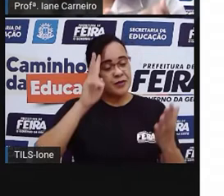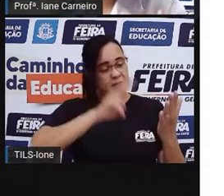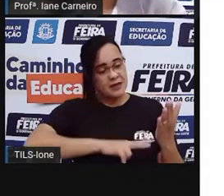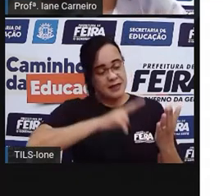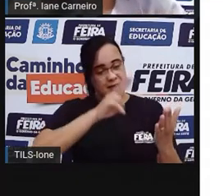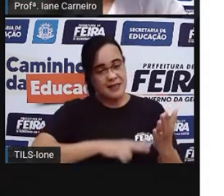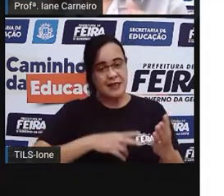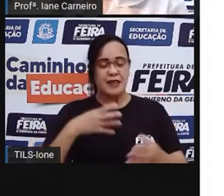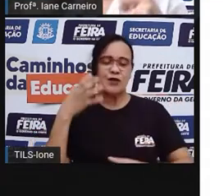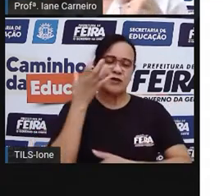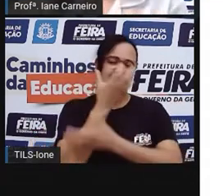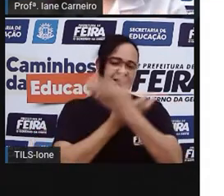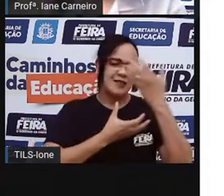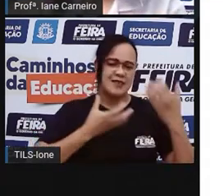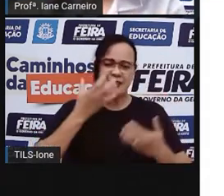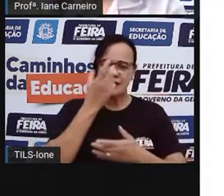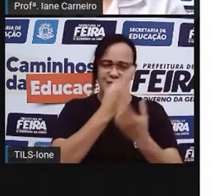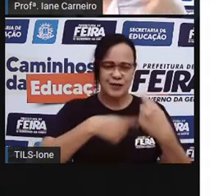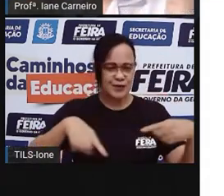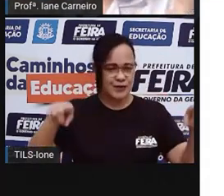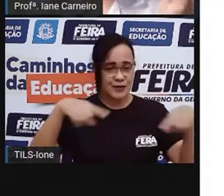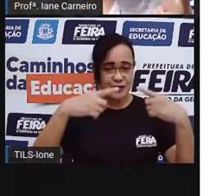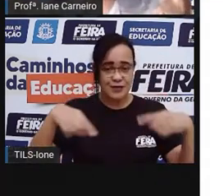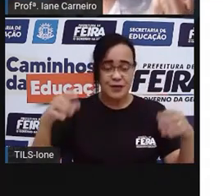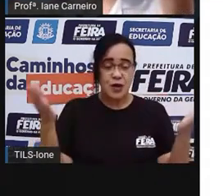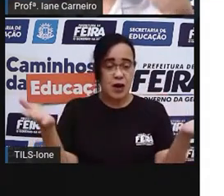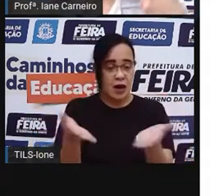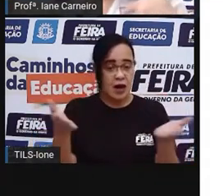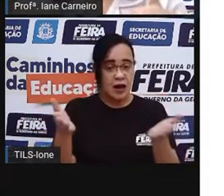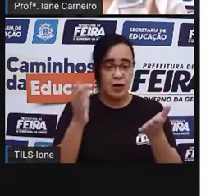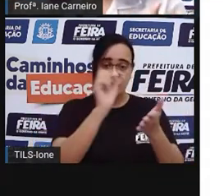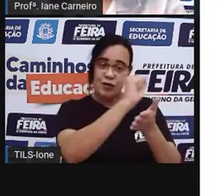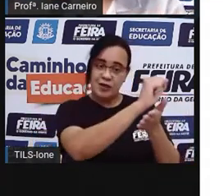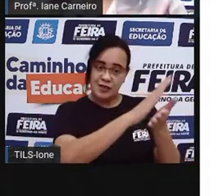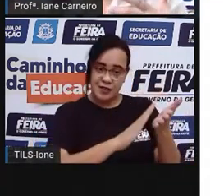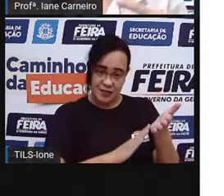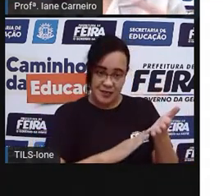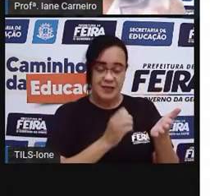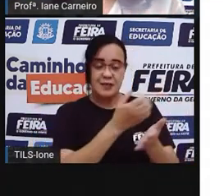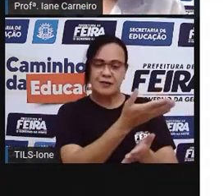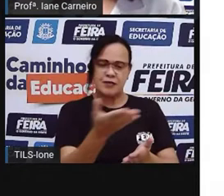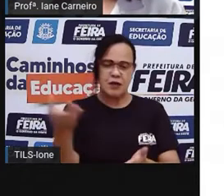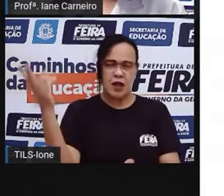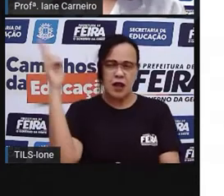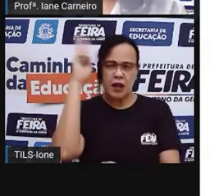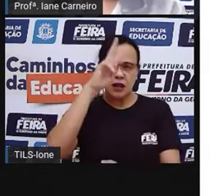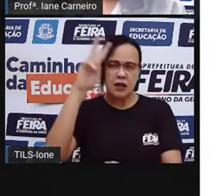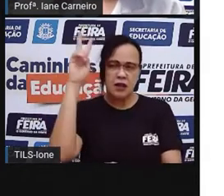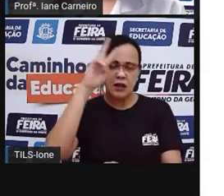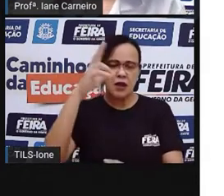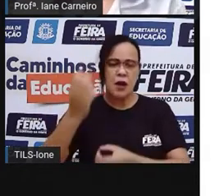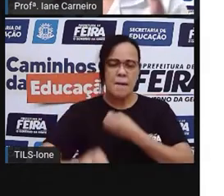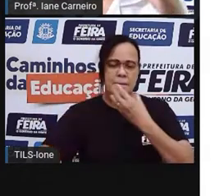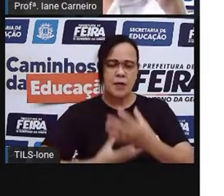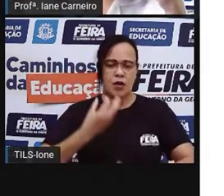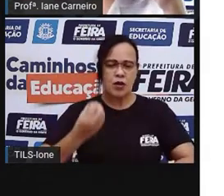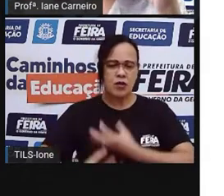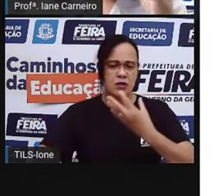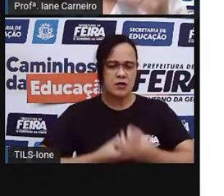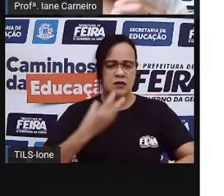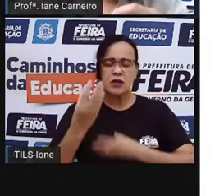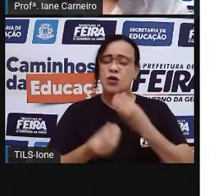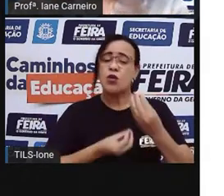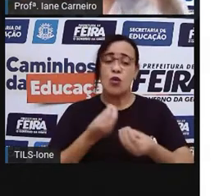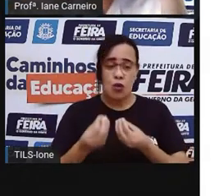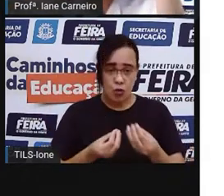a Pró cantou E a gente vai fazer uma atividade Para precisar que vocês lembrem Como é a poesia, tá certo? A Pró vai ler